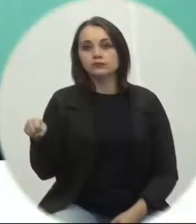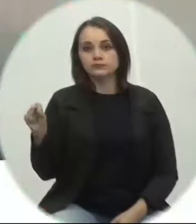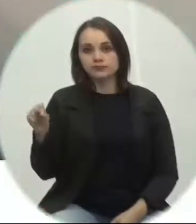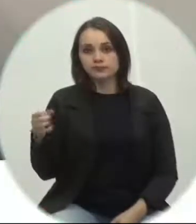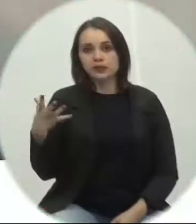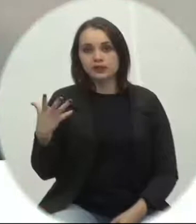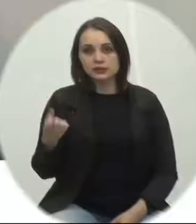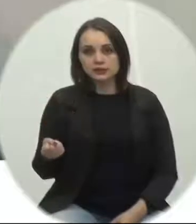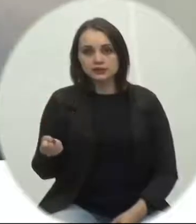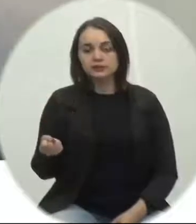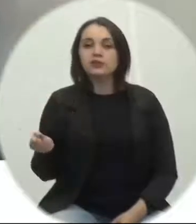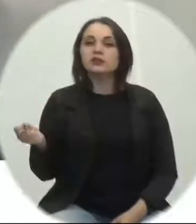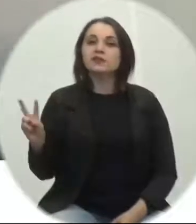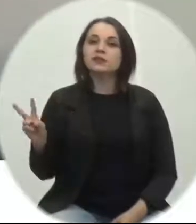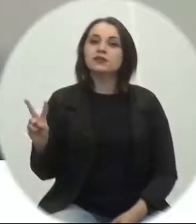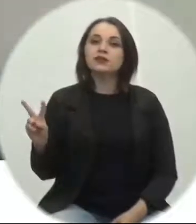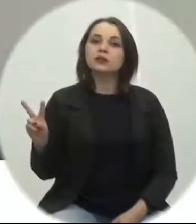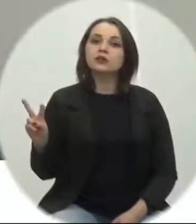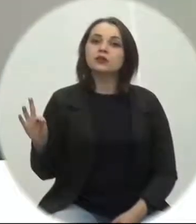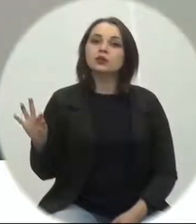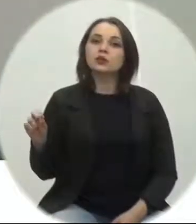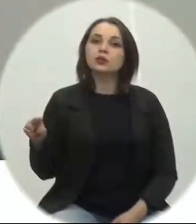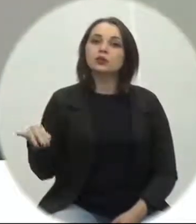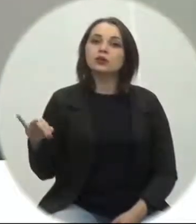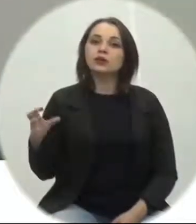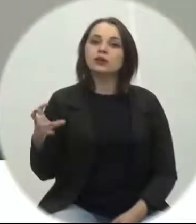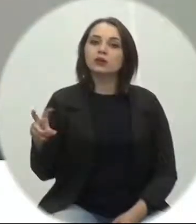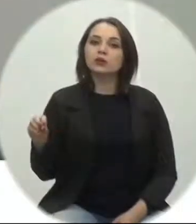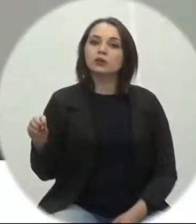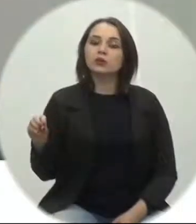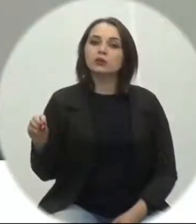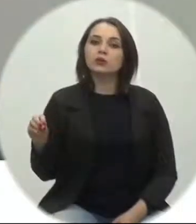favorável a favor vereador Torinho da Saúde